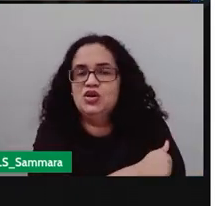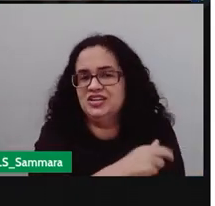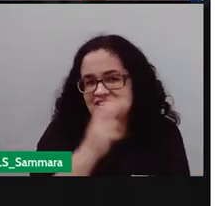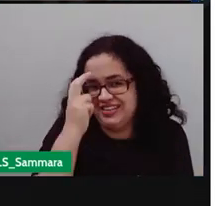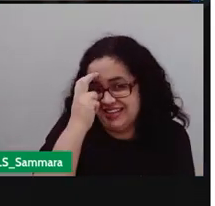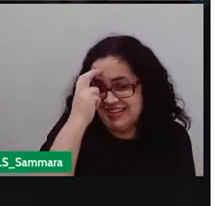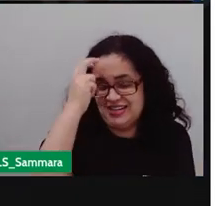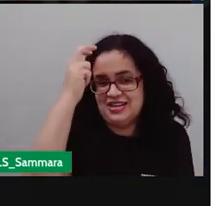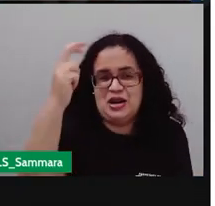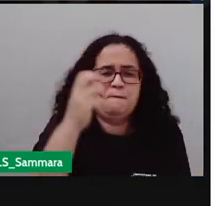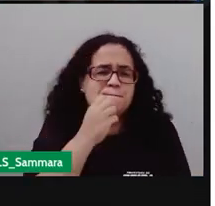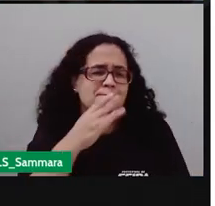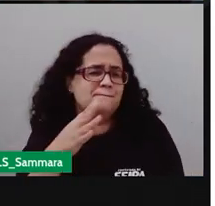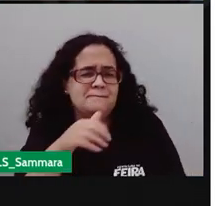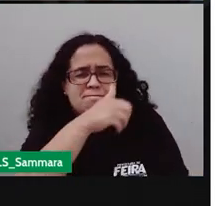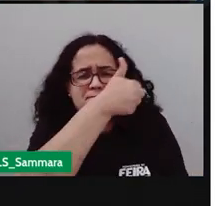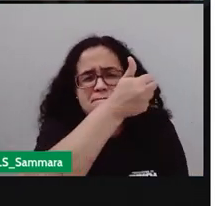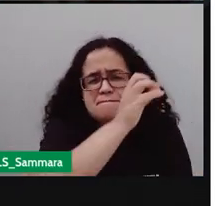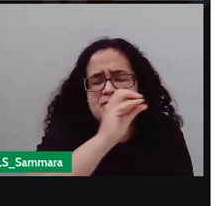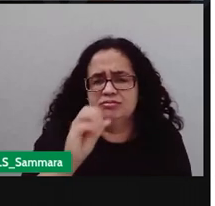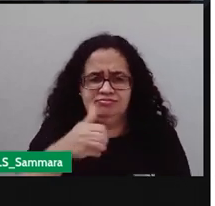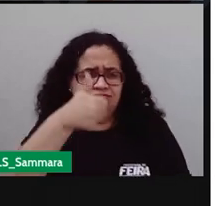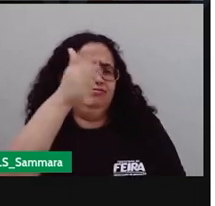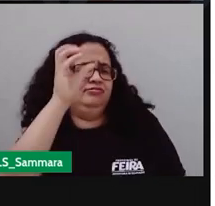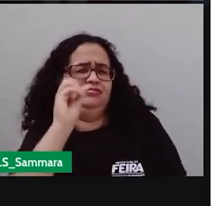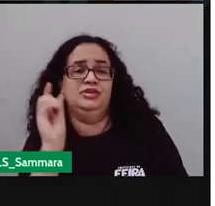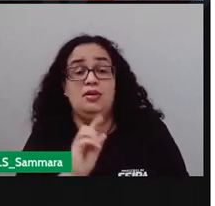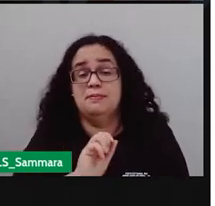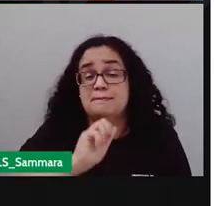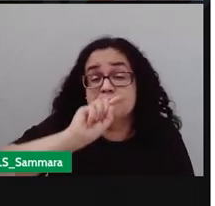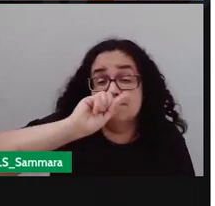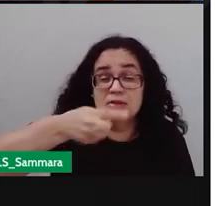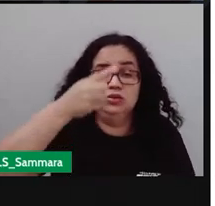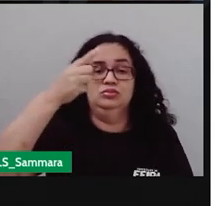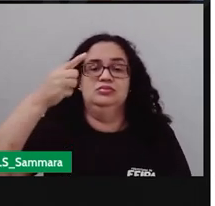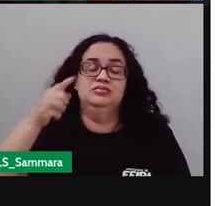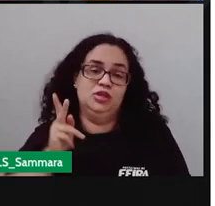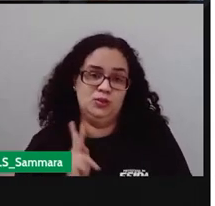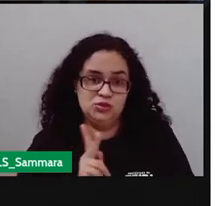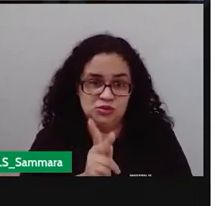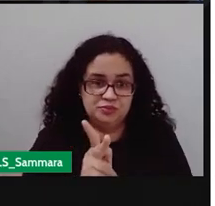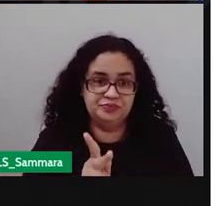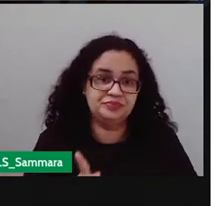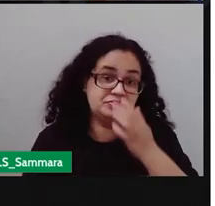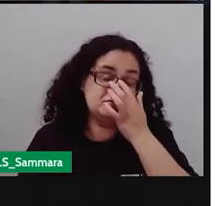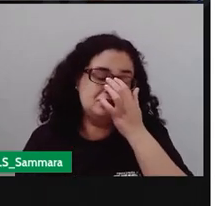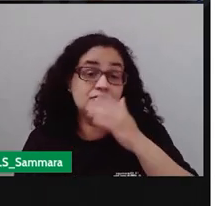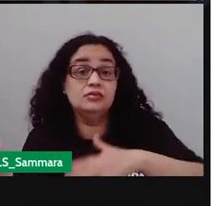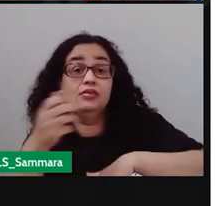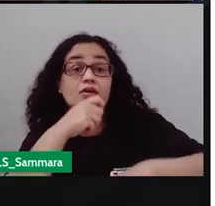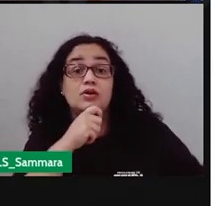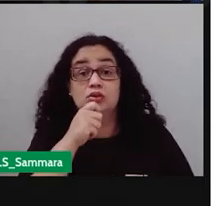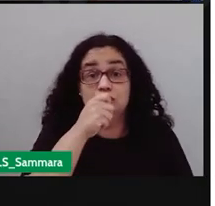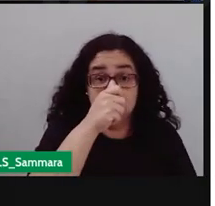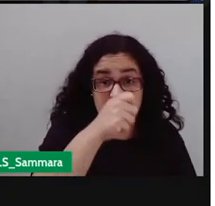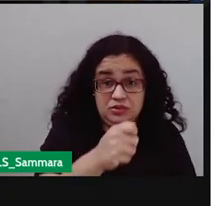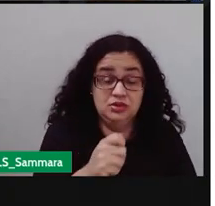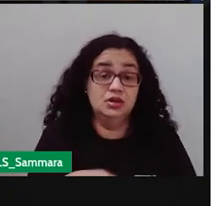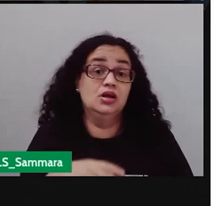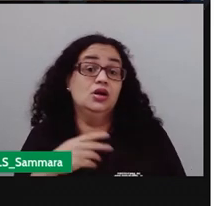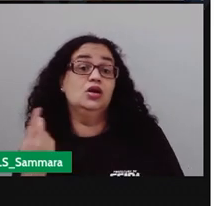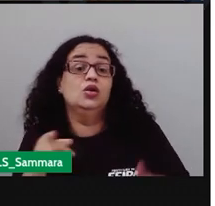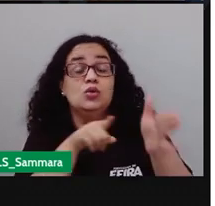anotar mil, porque dez é pouco para vocês. Vamos seguindo. Bom, os repórteres entrevistam as suas